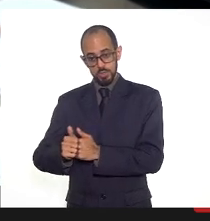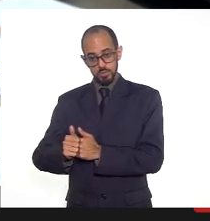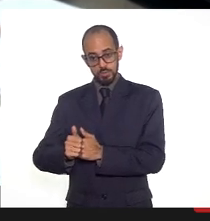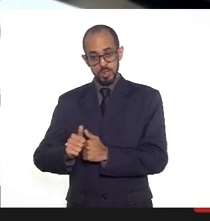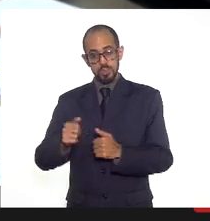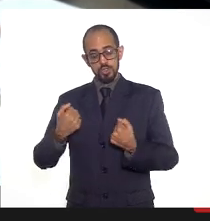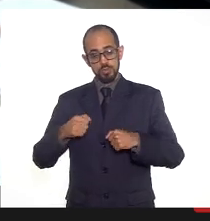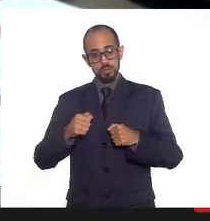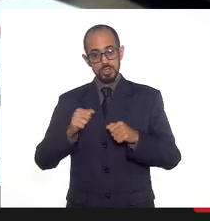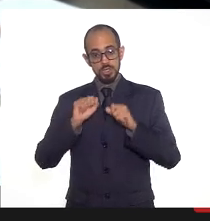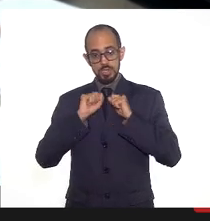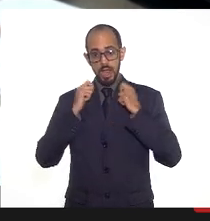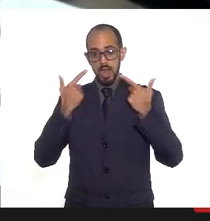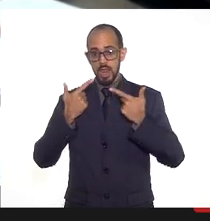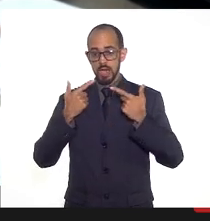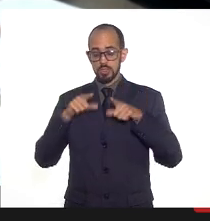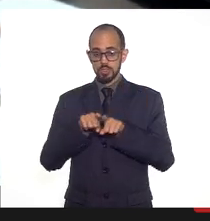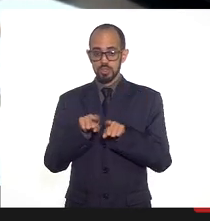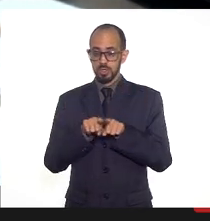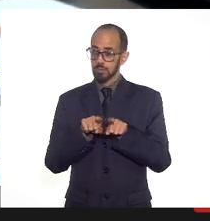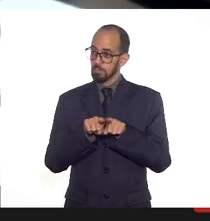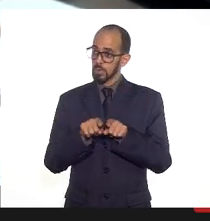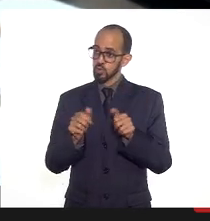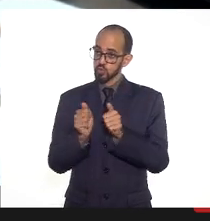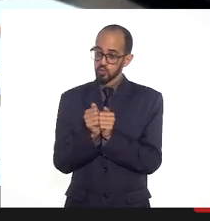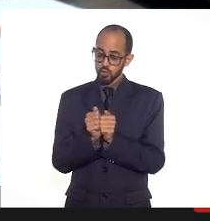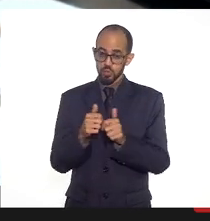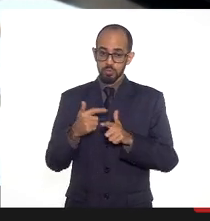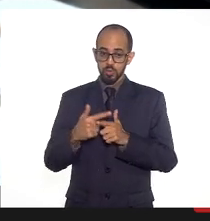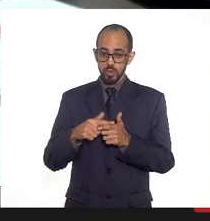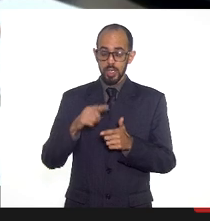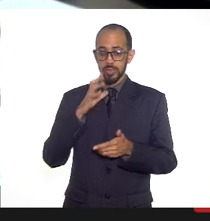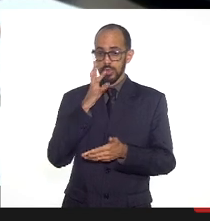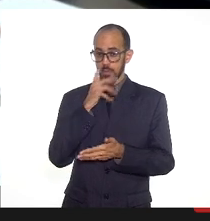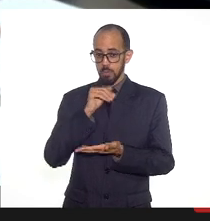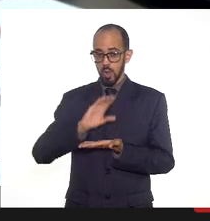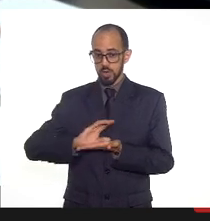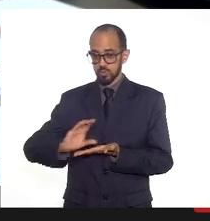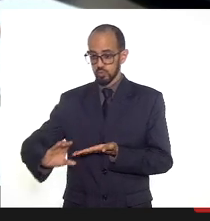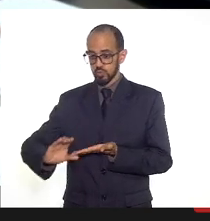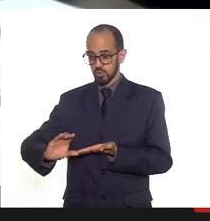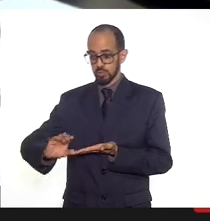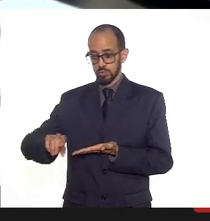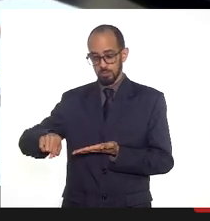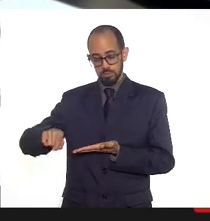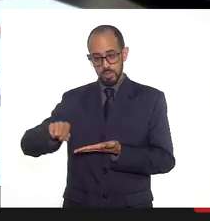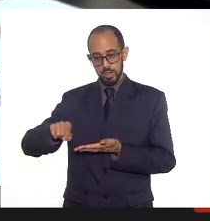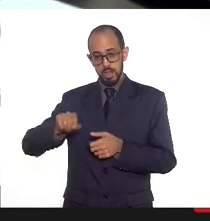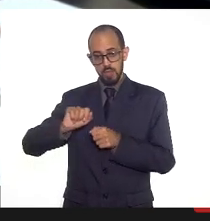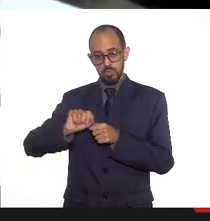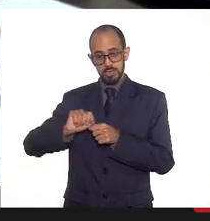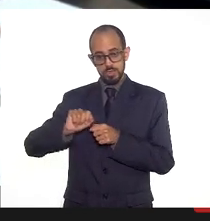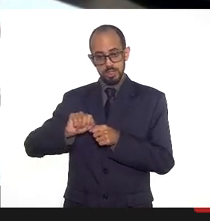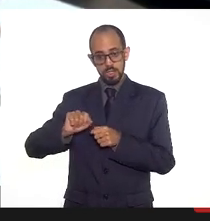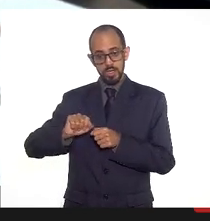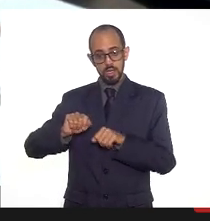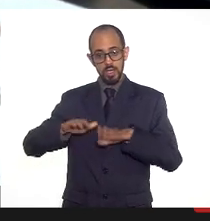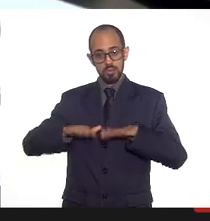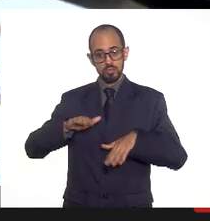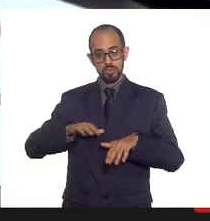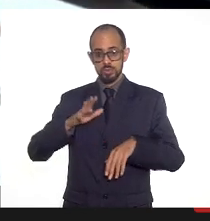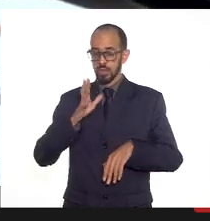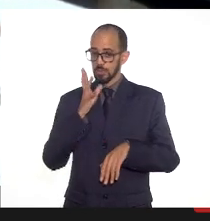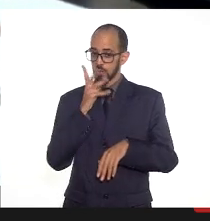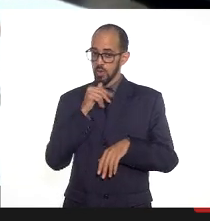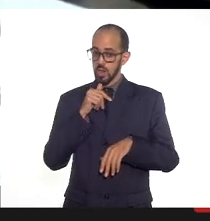alérgio, porque a morosidade, às vezes, de aplicação do recurso no município também não é muito ágil, ela é muito parecida com a do